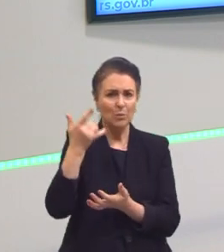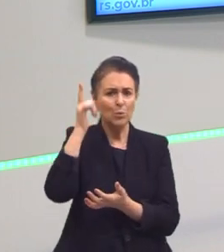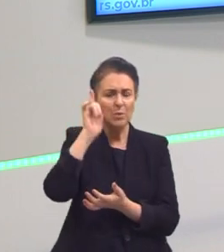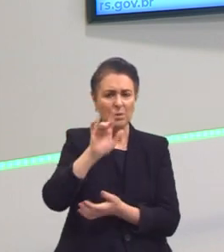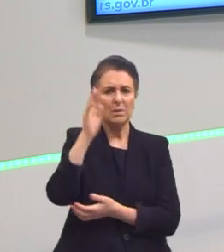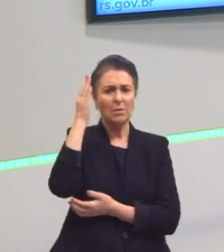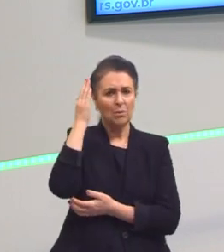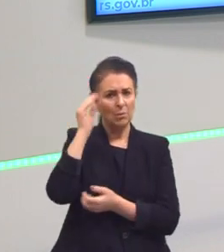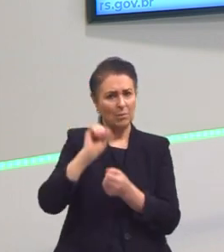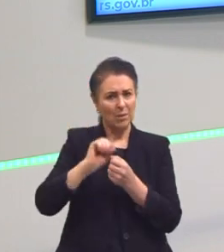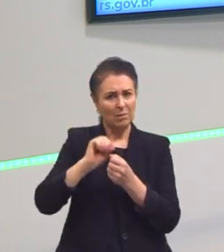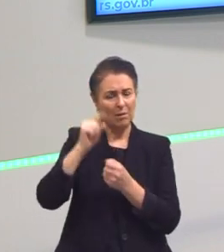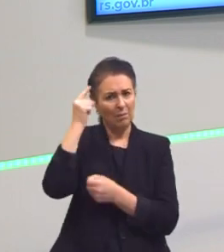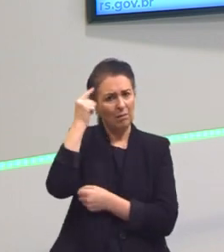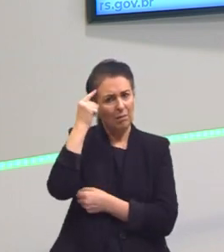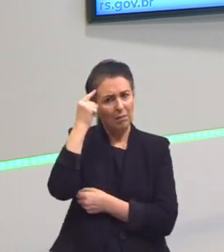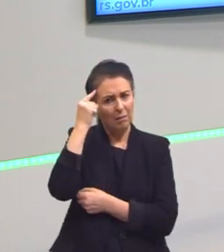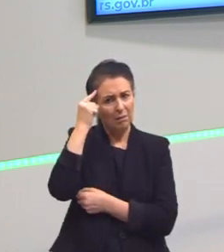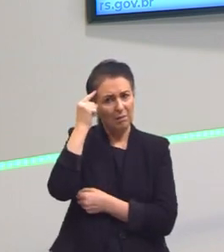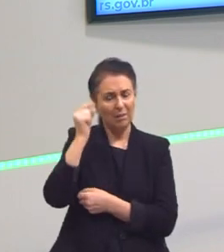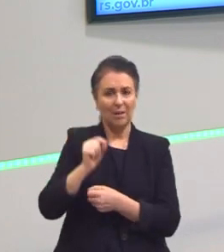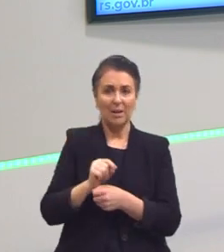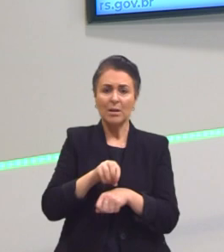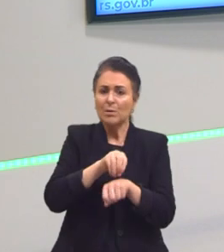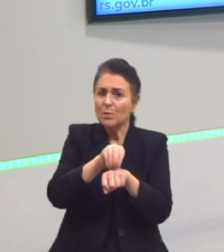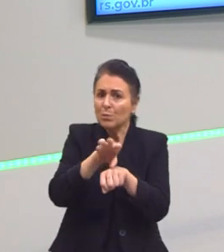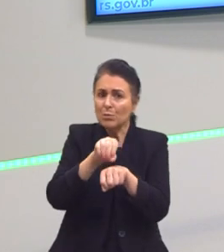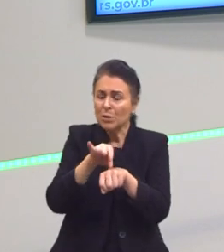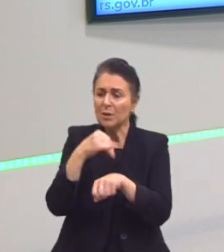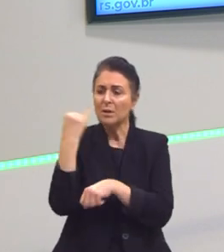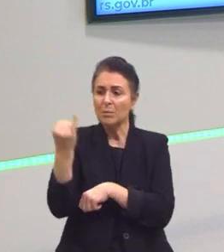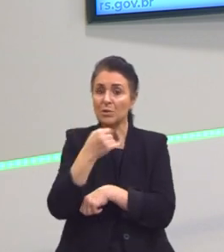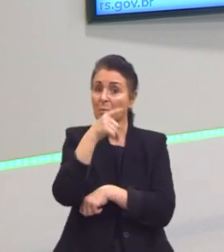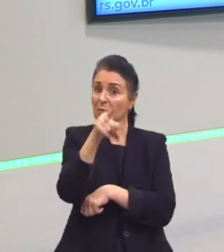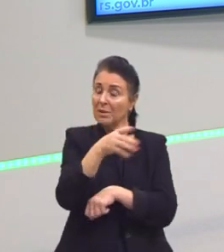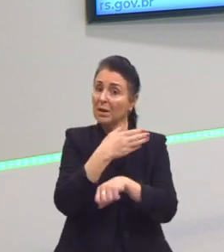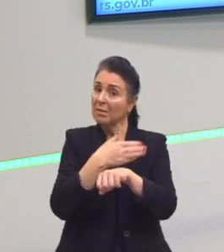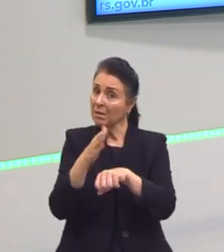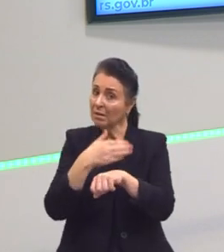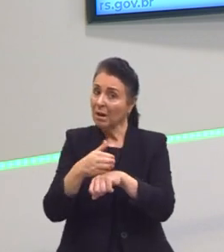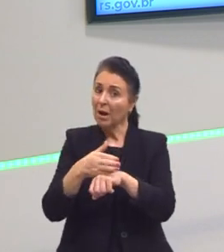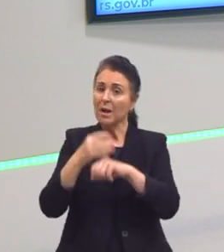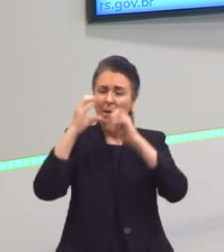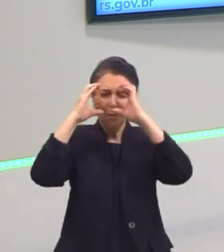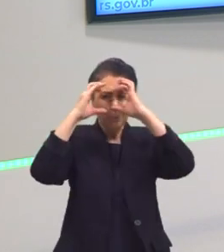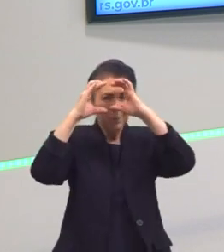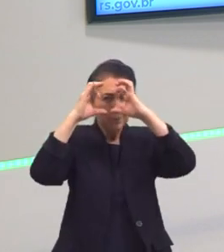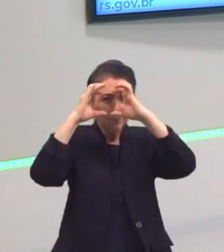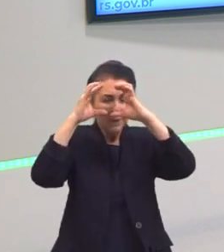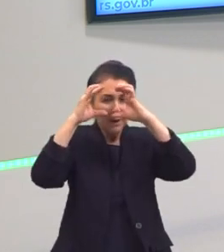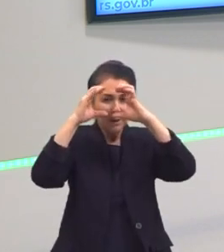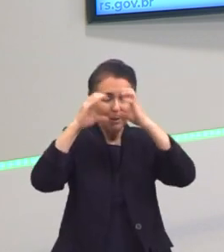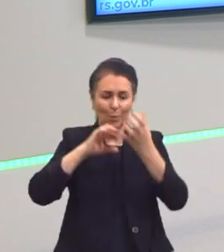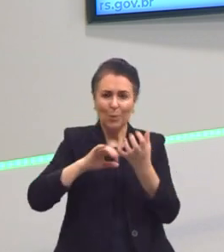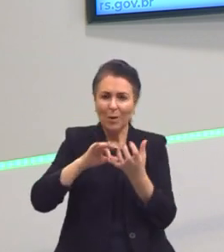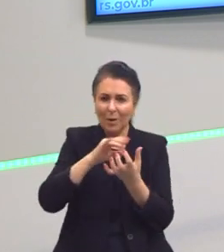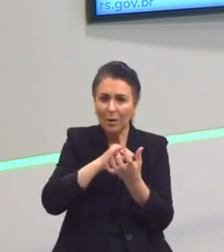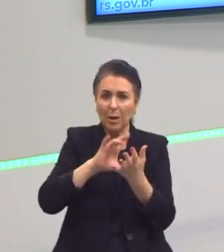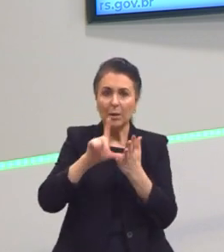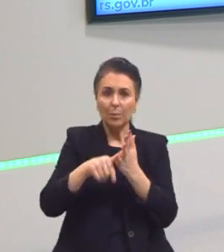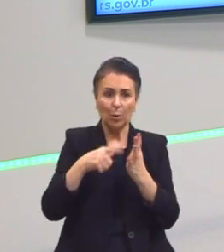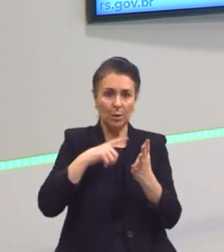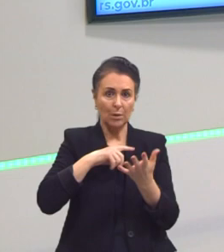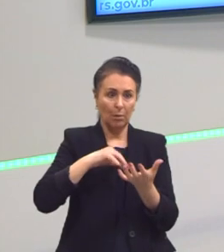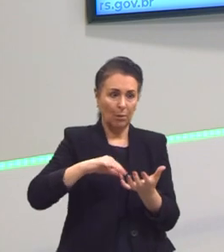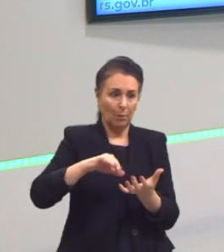cabeça. Mas imaginem assim, são dicas, né? Para vocês treinarem o cálculo mental. E daqui a pouco, chegou numa conta gigante,